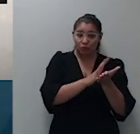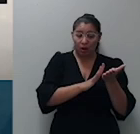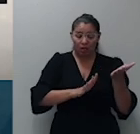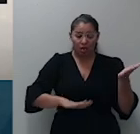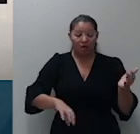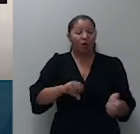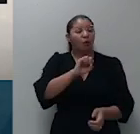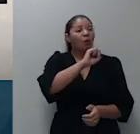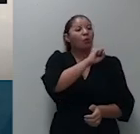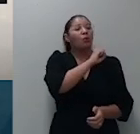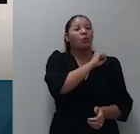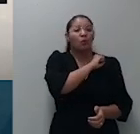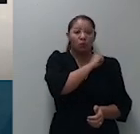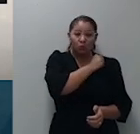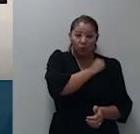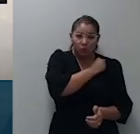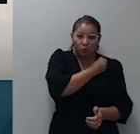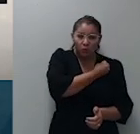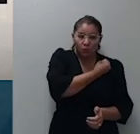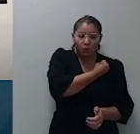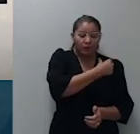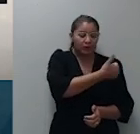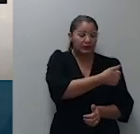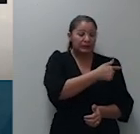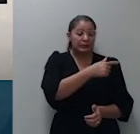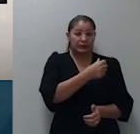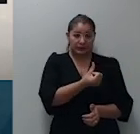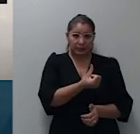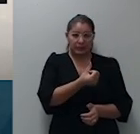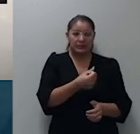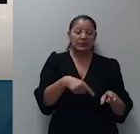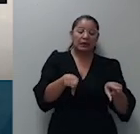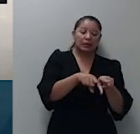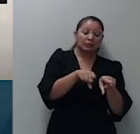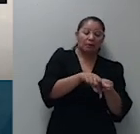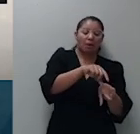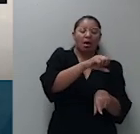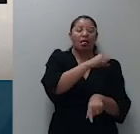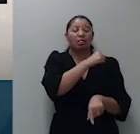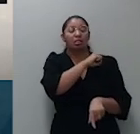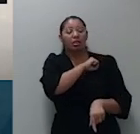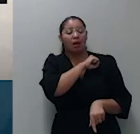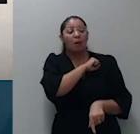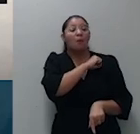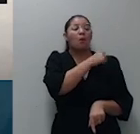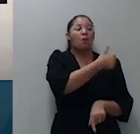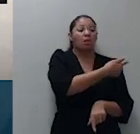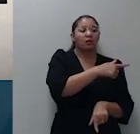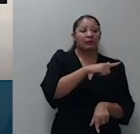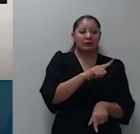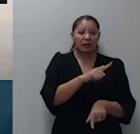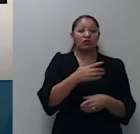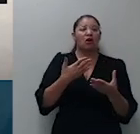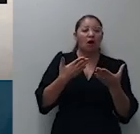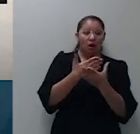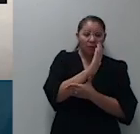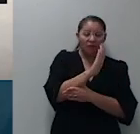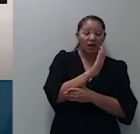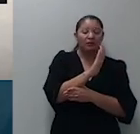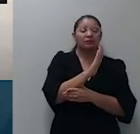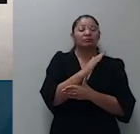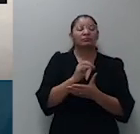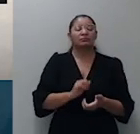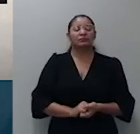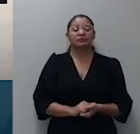ausentes destaques, eu vou considerar aprovados e vou chamar a julgamento o